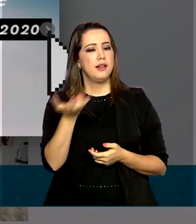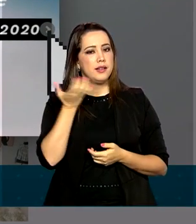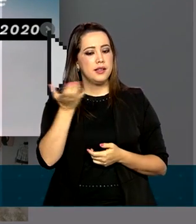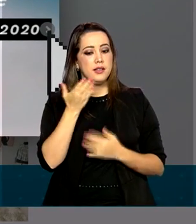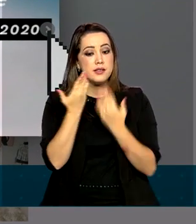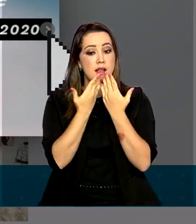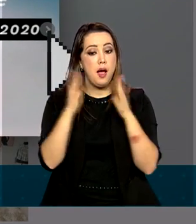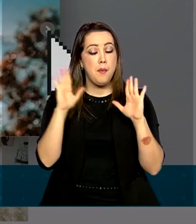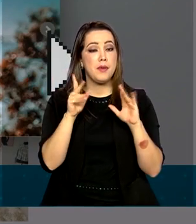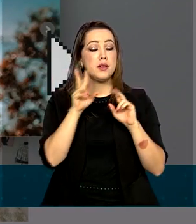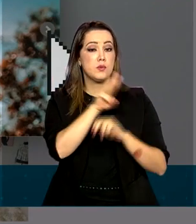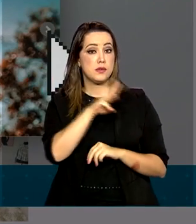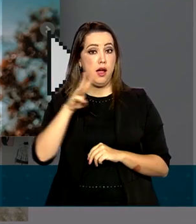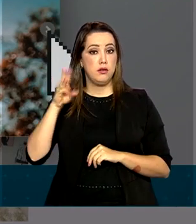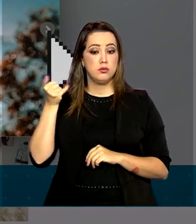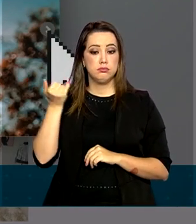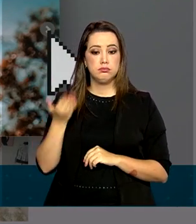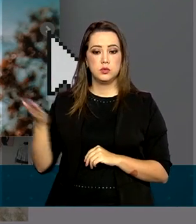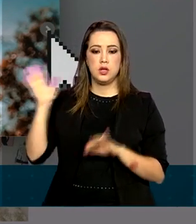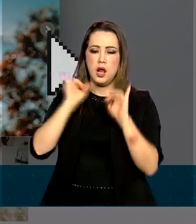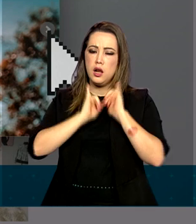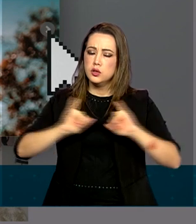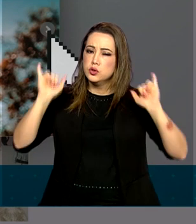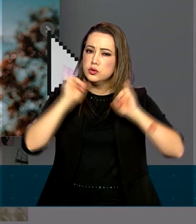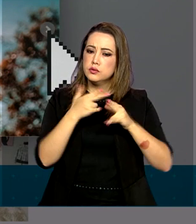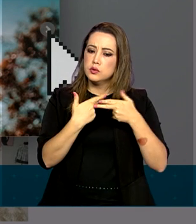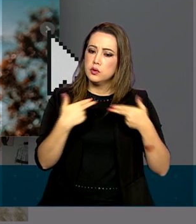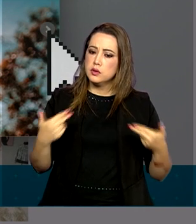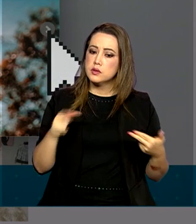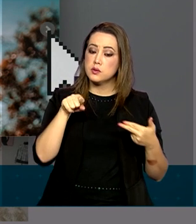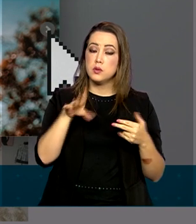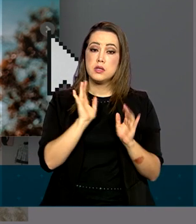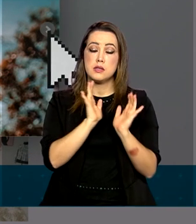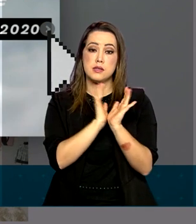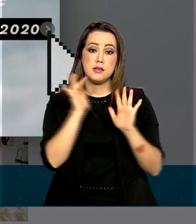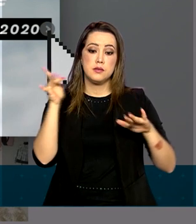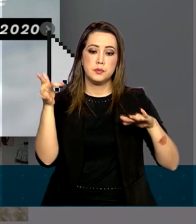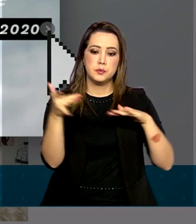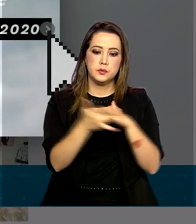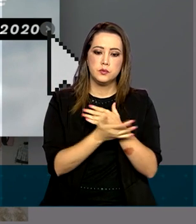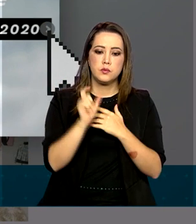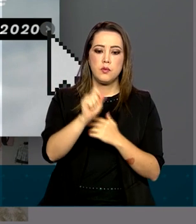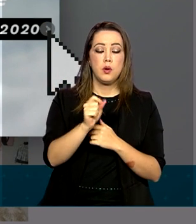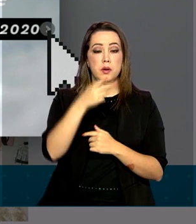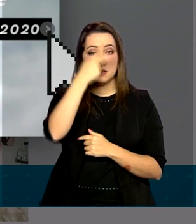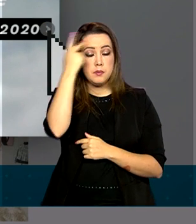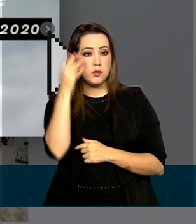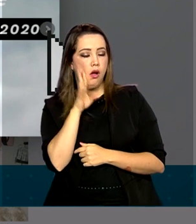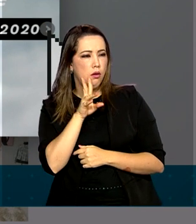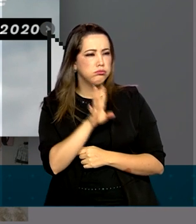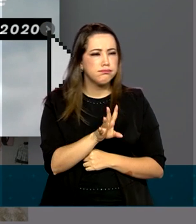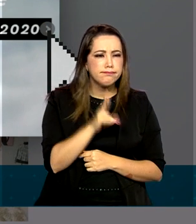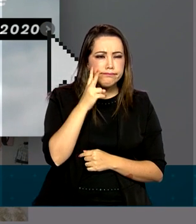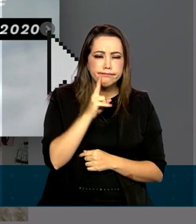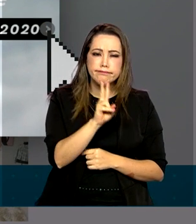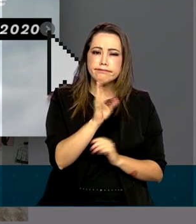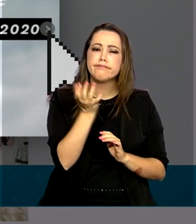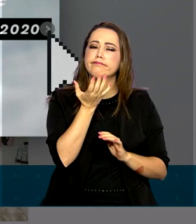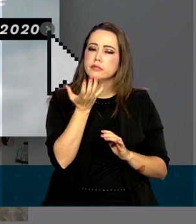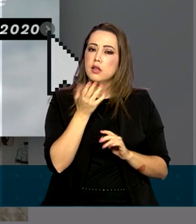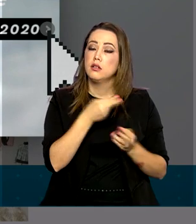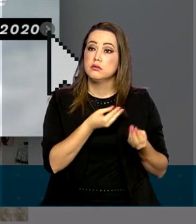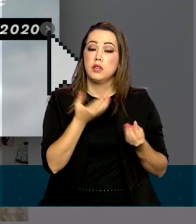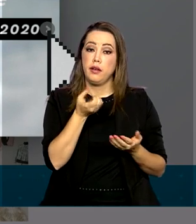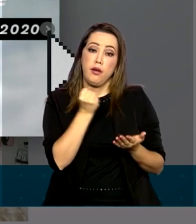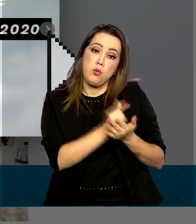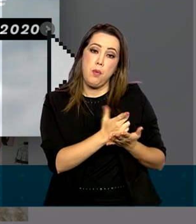abrir uma loja virtual. Ela divulga seus produtos nas redes sociais, o que chama a atenção da clientela. Para entregar